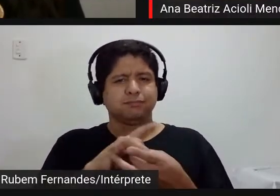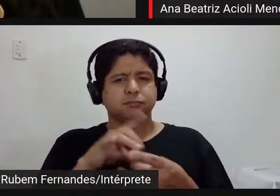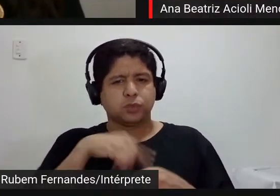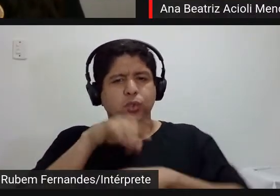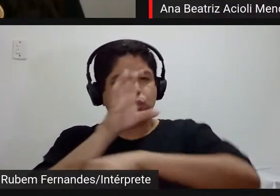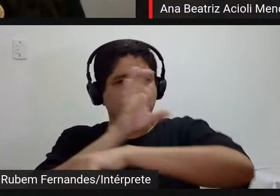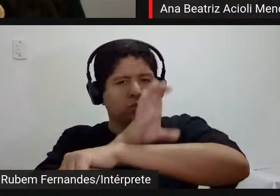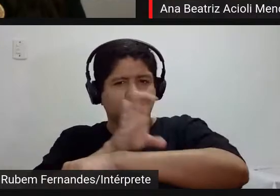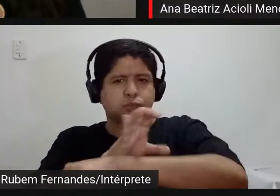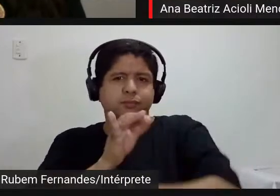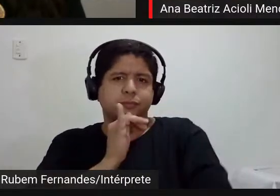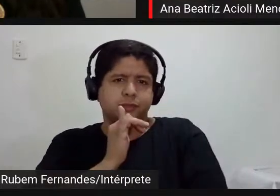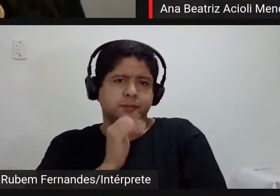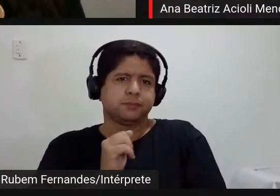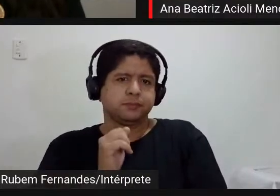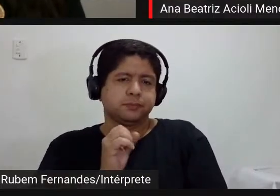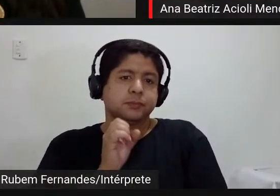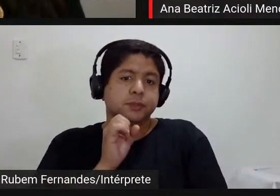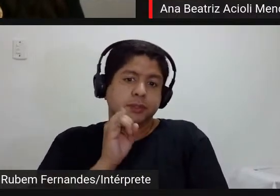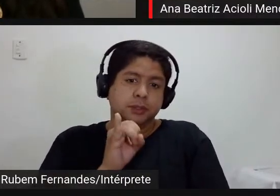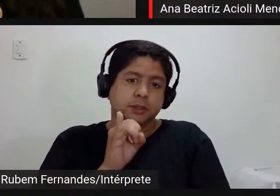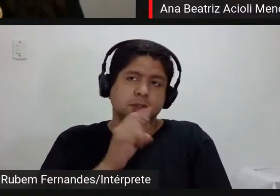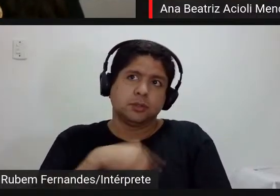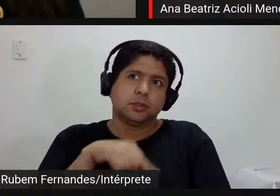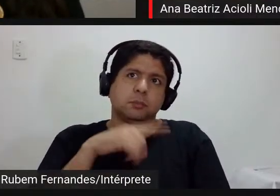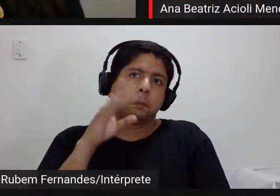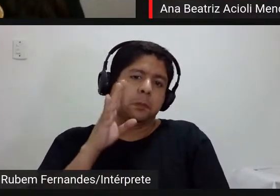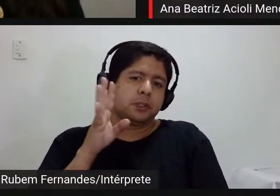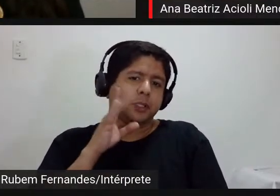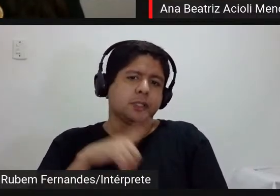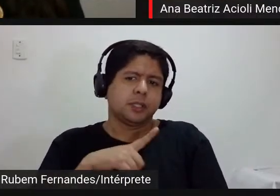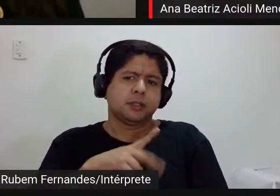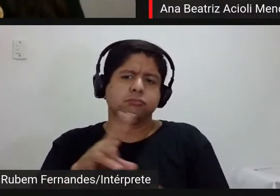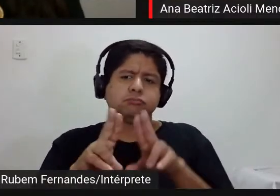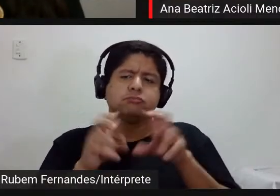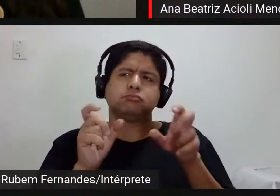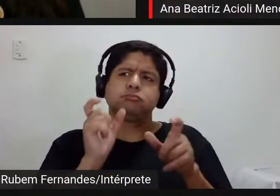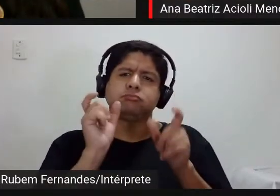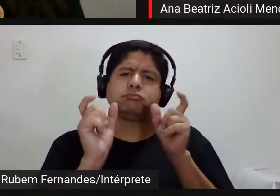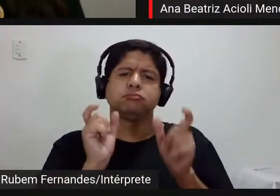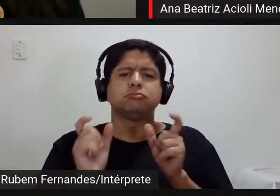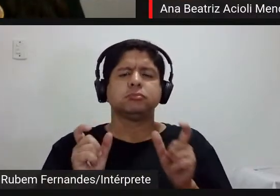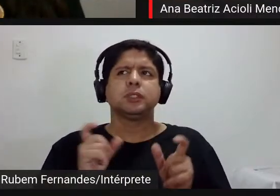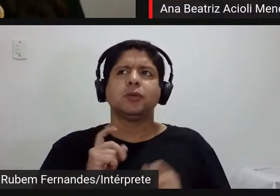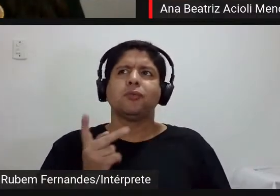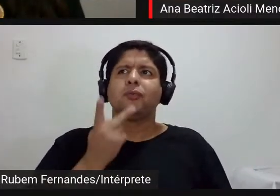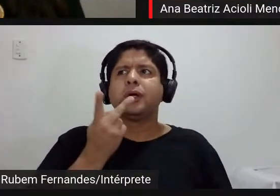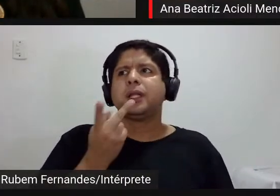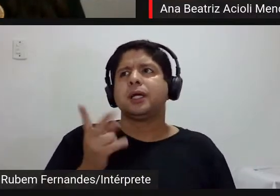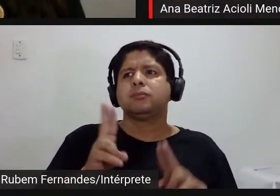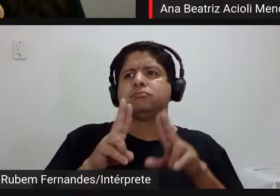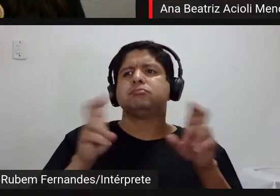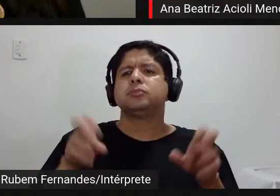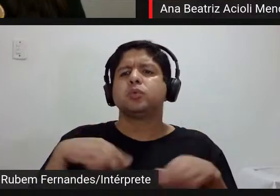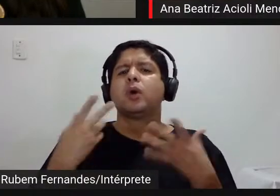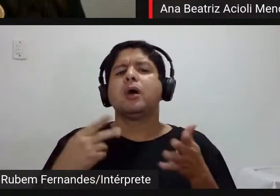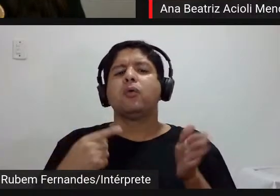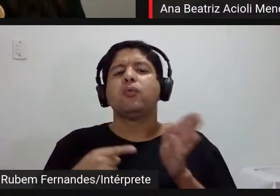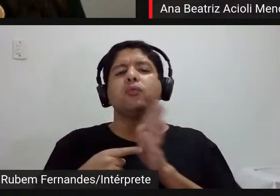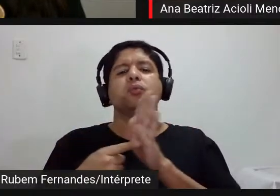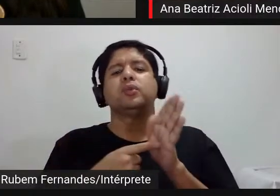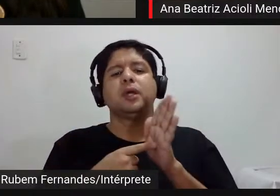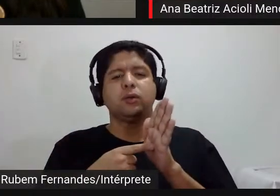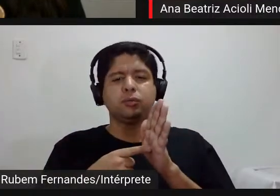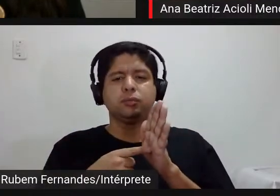então quando a gente a gente tem vários termos para dizer sobre uma determinada função né e esses erros